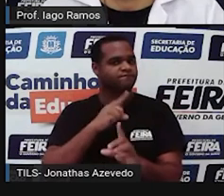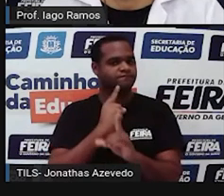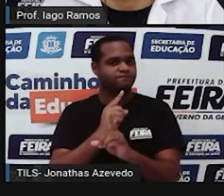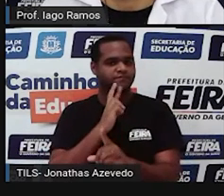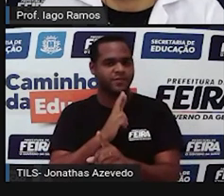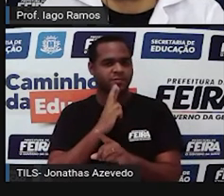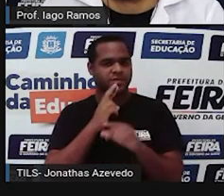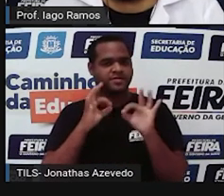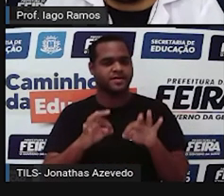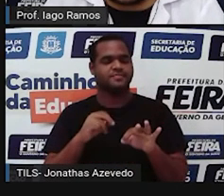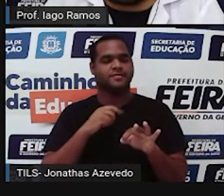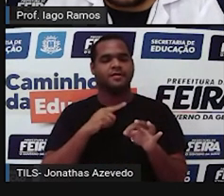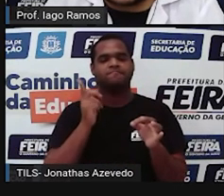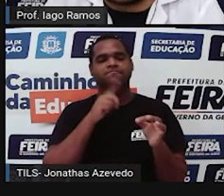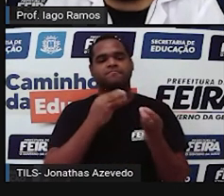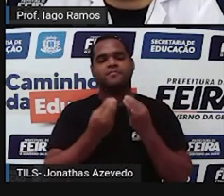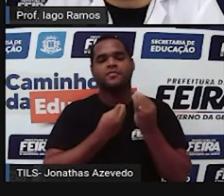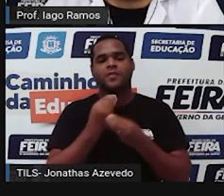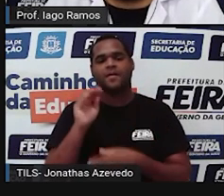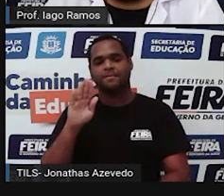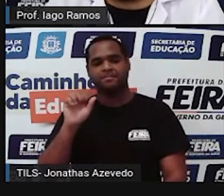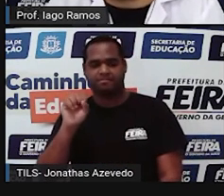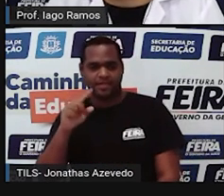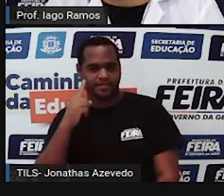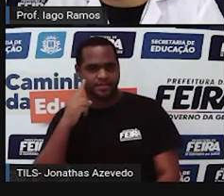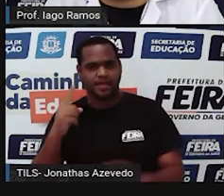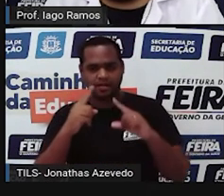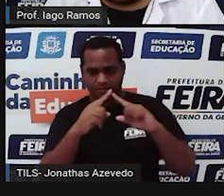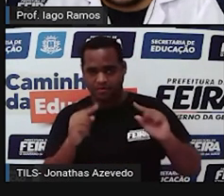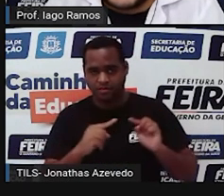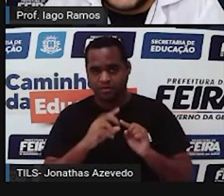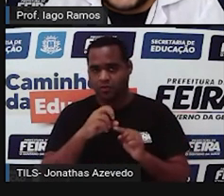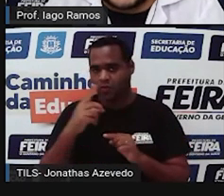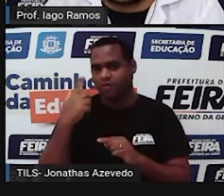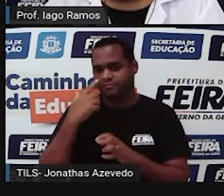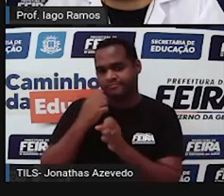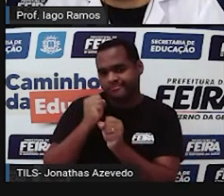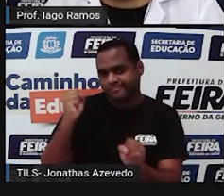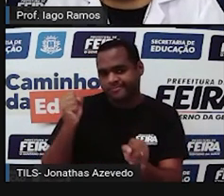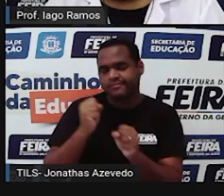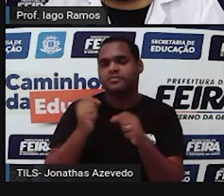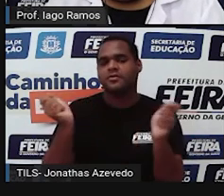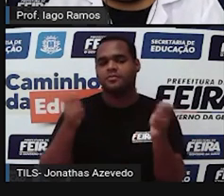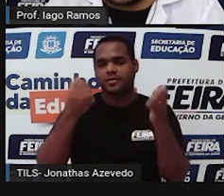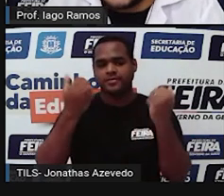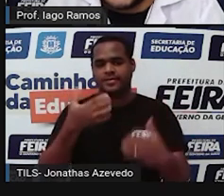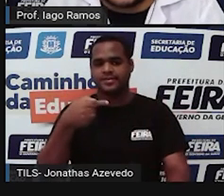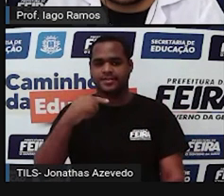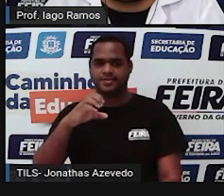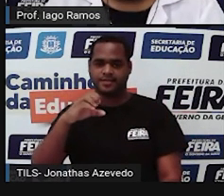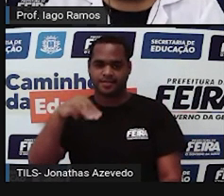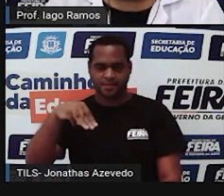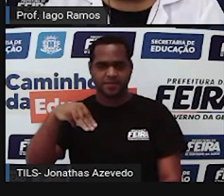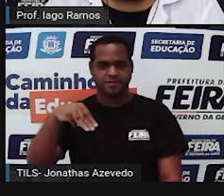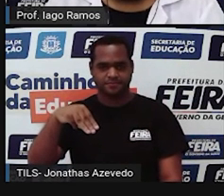correto. Olha só. A base desse triângulo ou o comprimento desse triângulo vai ser 7 centímetros.